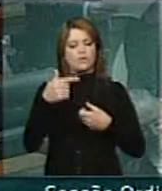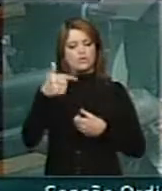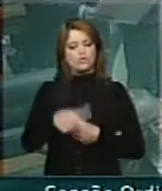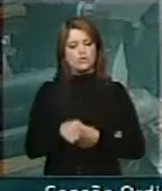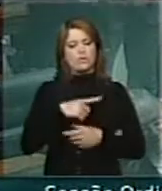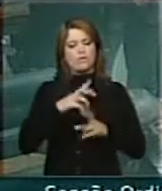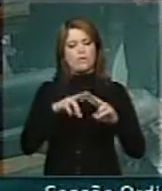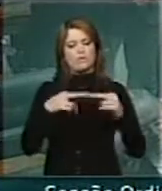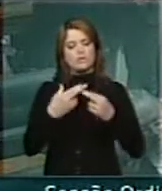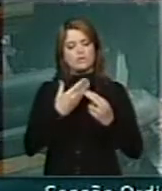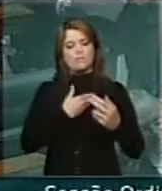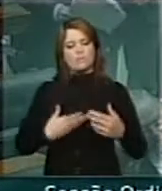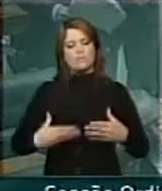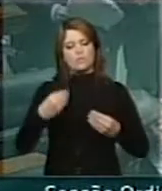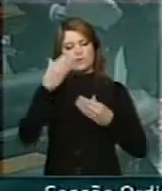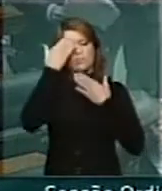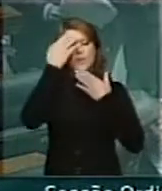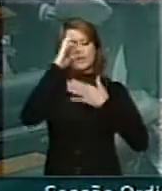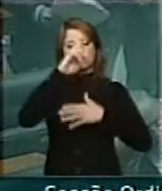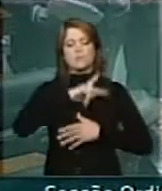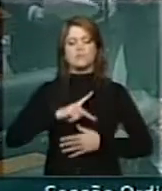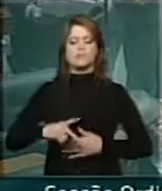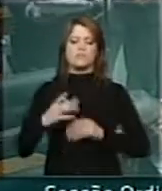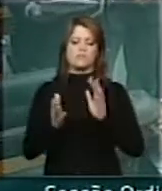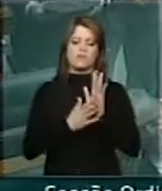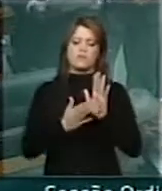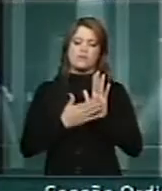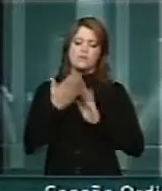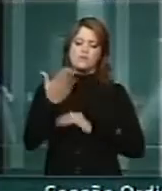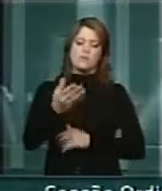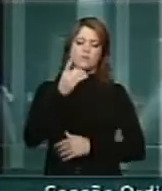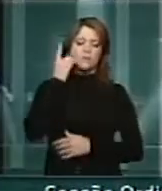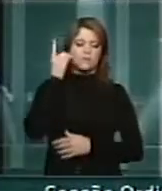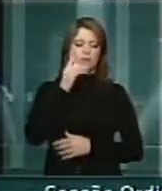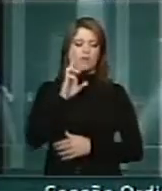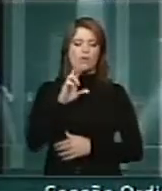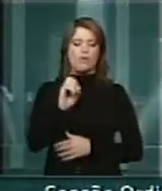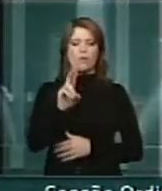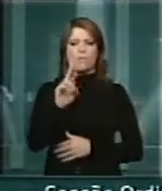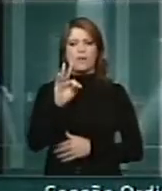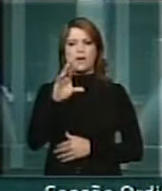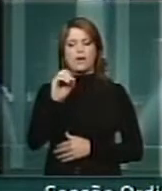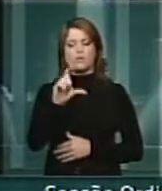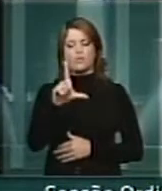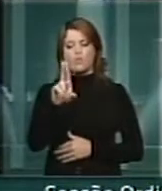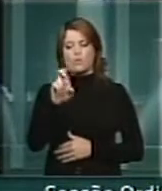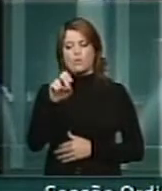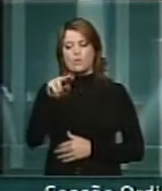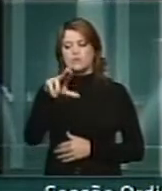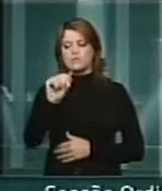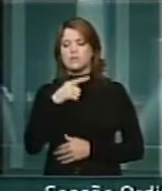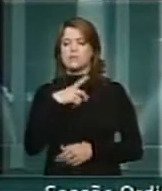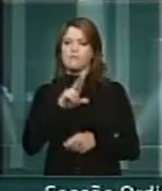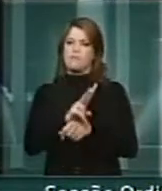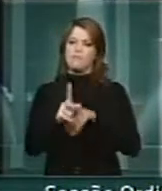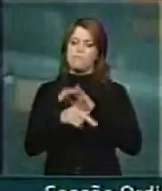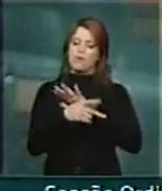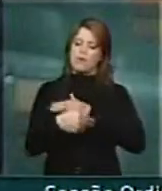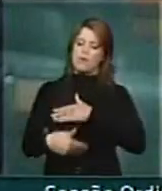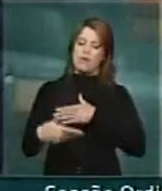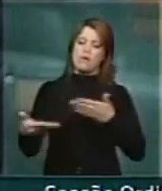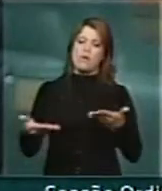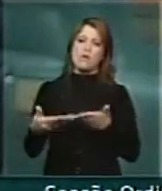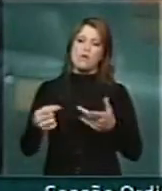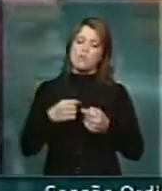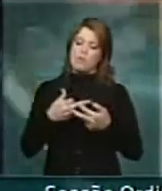essa audiência pública. Obrigado, Sr. Presidente. Parabéns ao deputado Roberto Sena por ter defendido, por estar defendendo